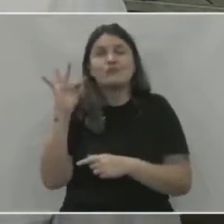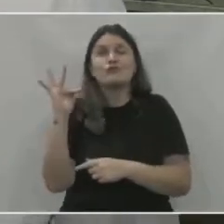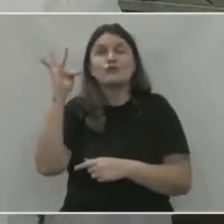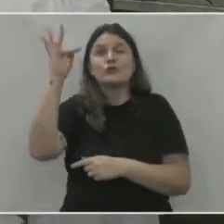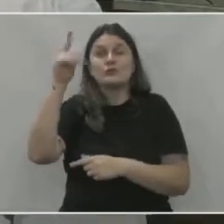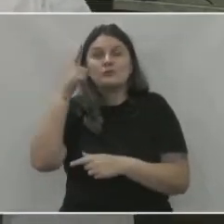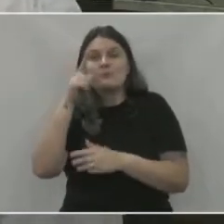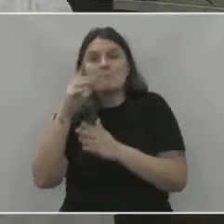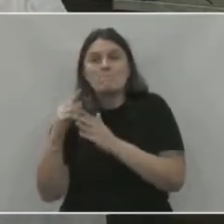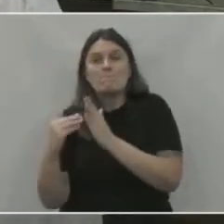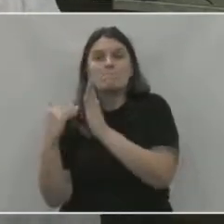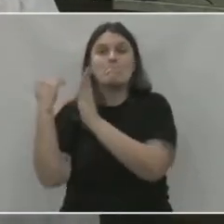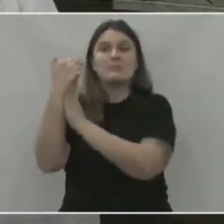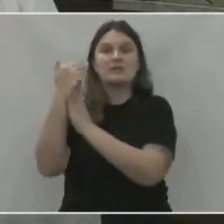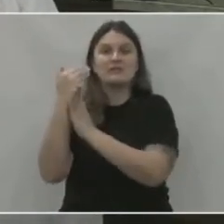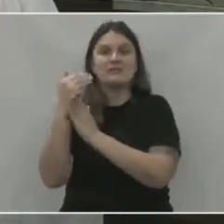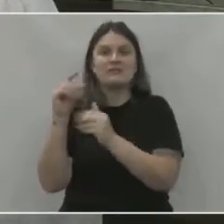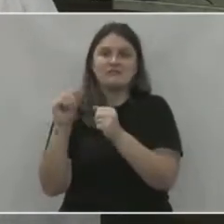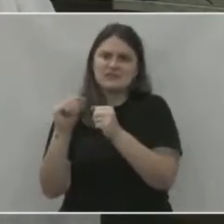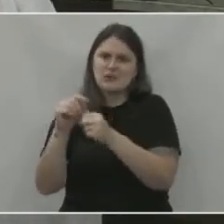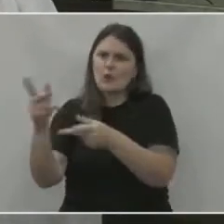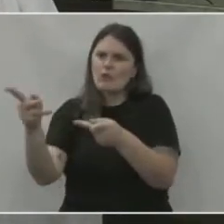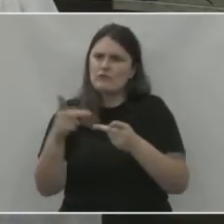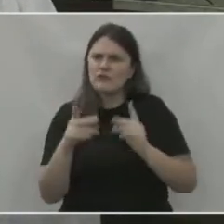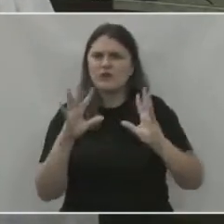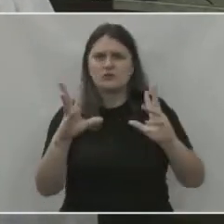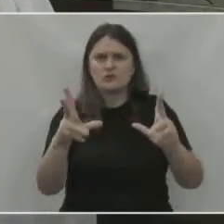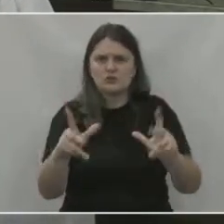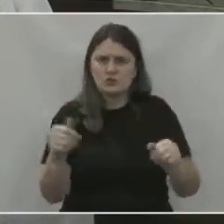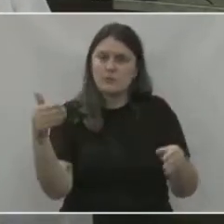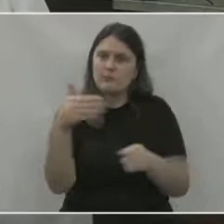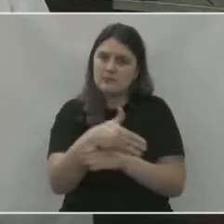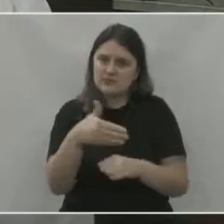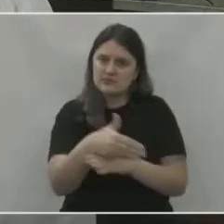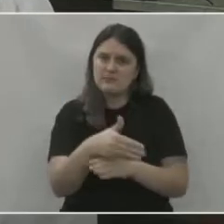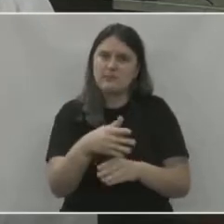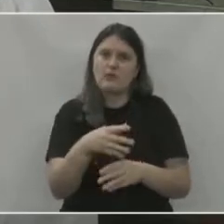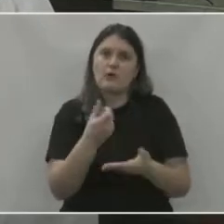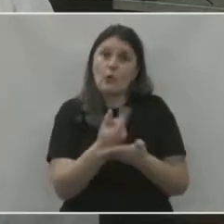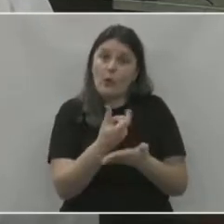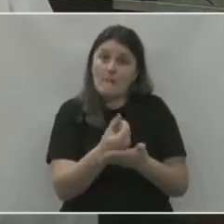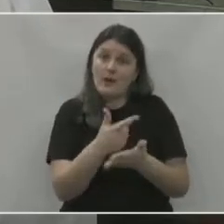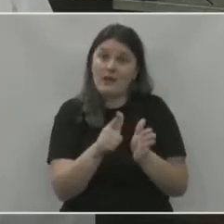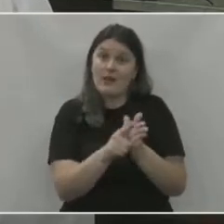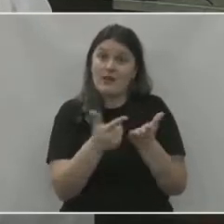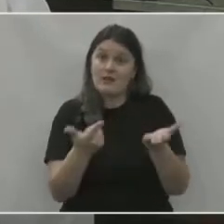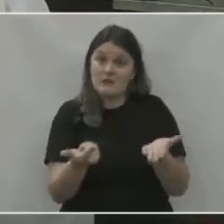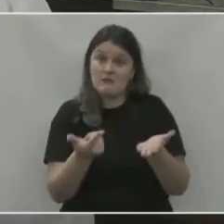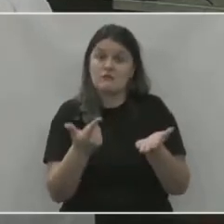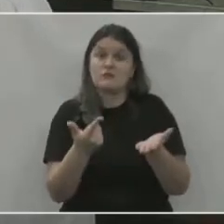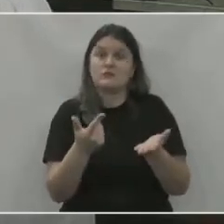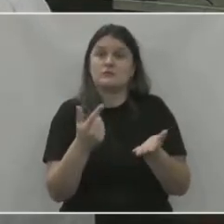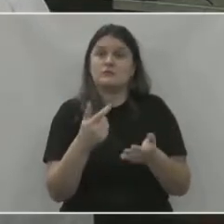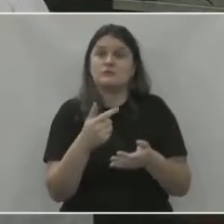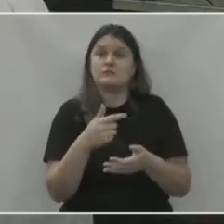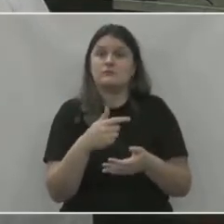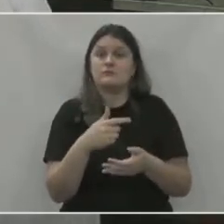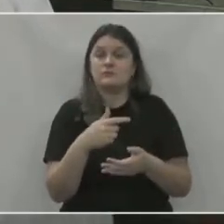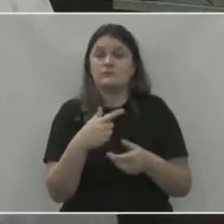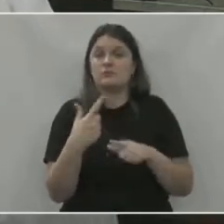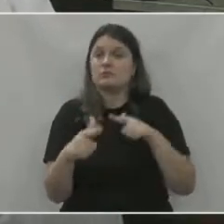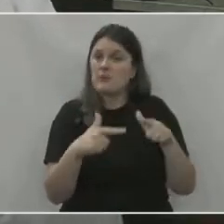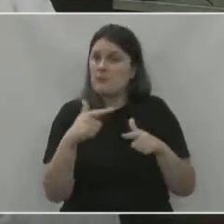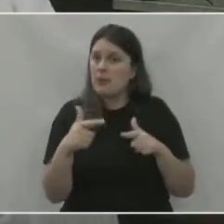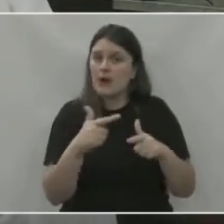primeira, né? Então, faço um convite a todos aí para que venham, compareçam, adquiram esse trabalho